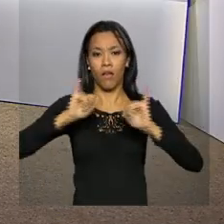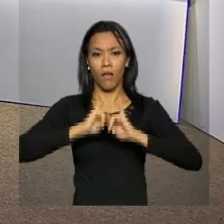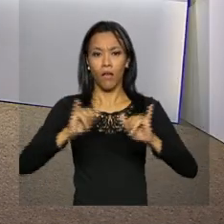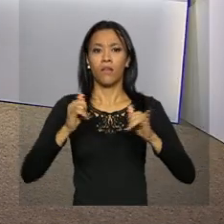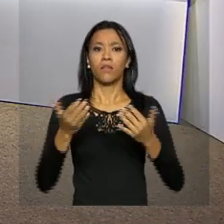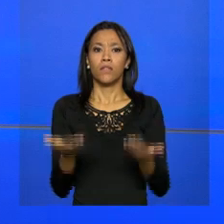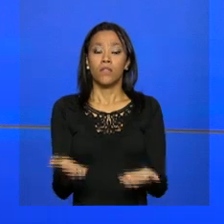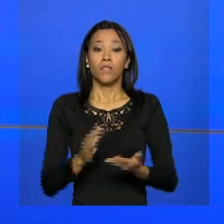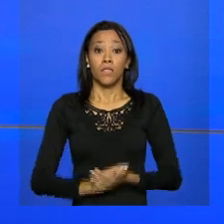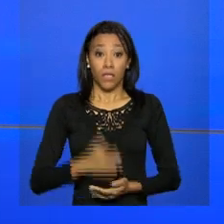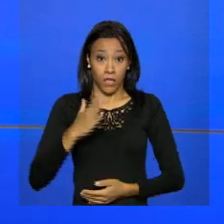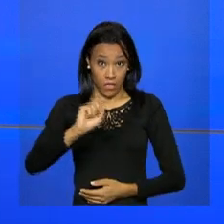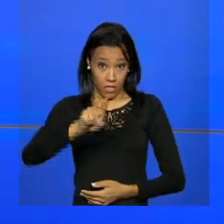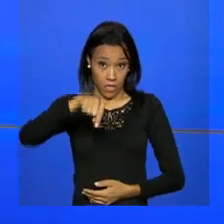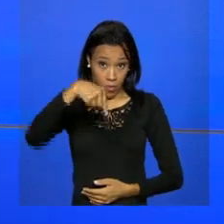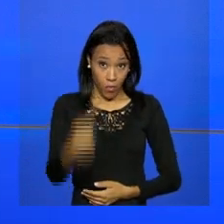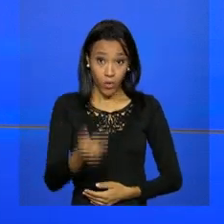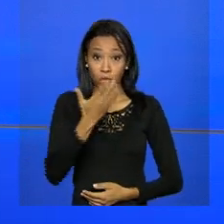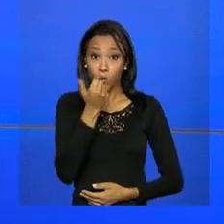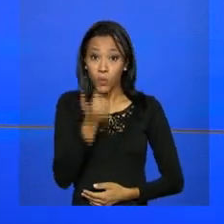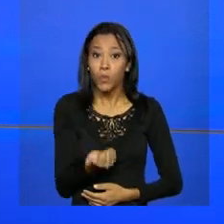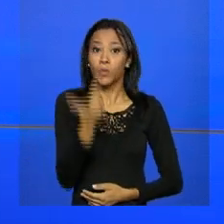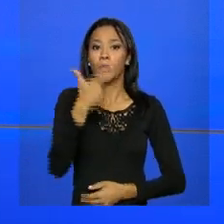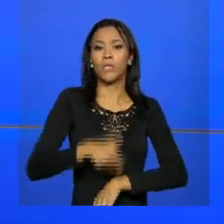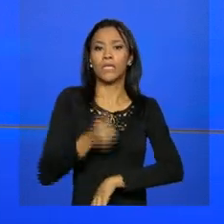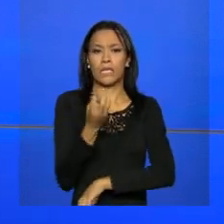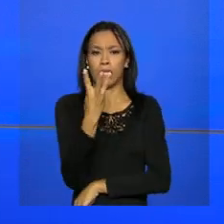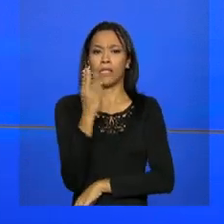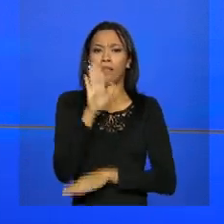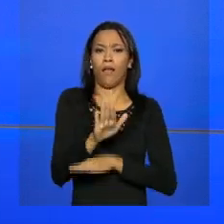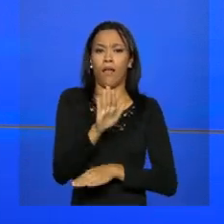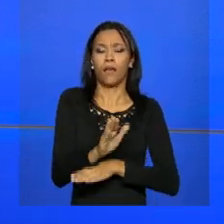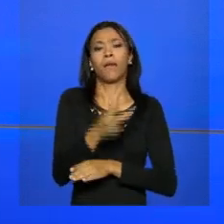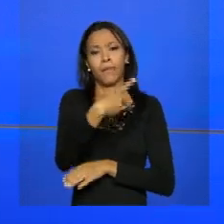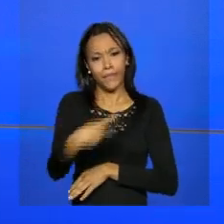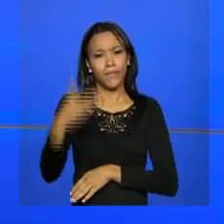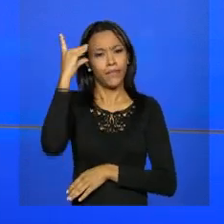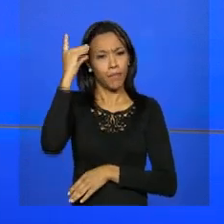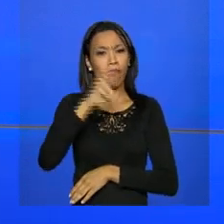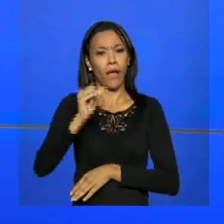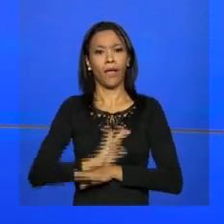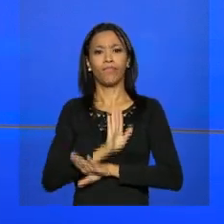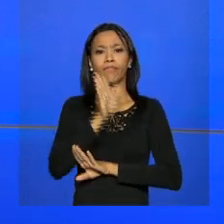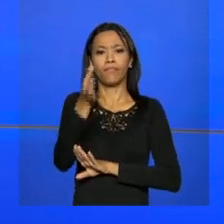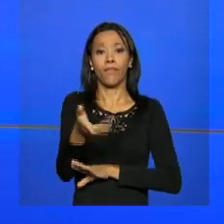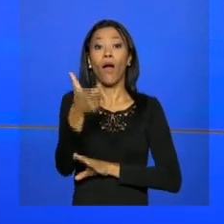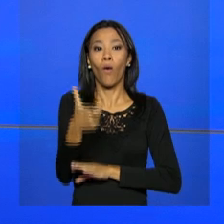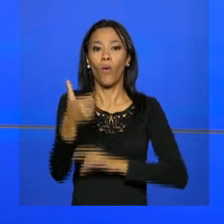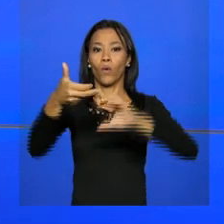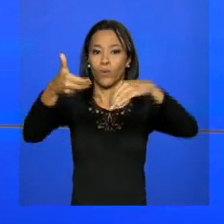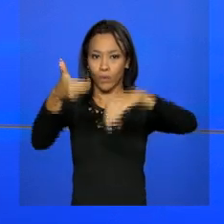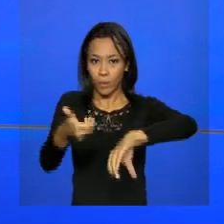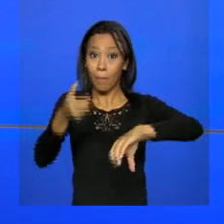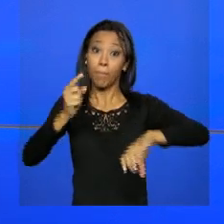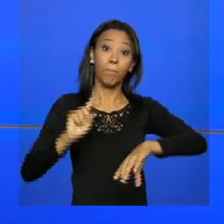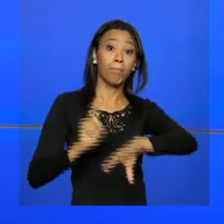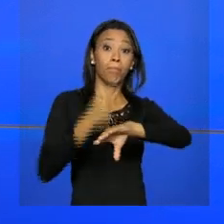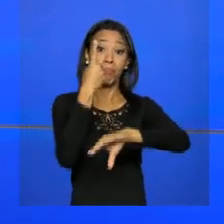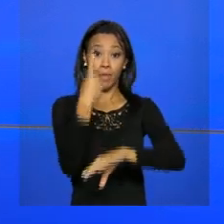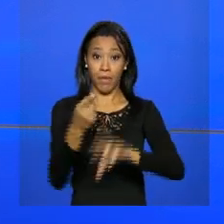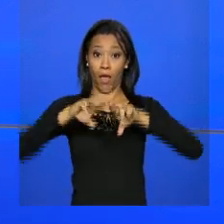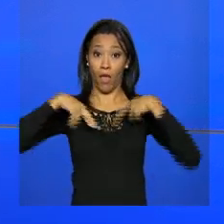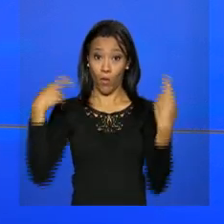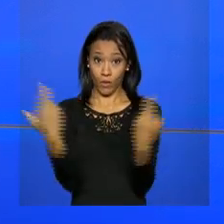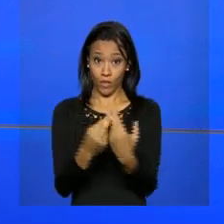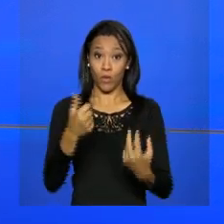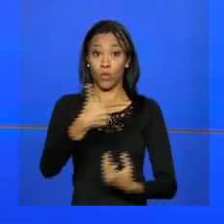ao vivo. E logo após o almoço, às três da tarde, a presidenta Dilma Rousseff irá ao Congresso Nacional para participar da primeira sessão de